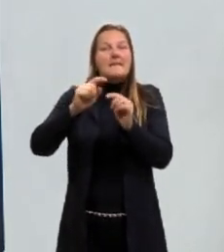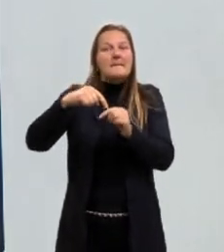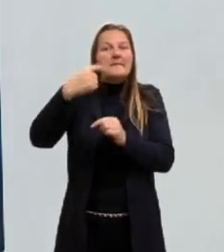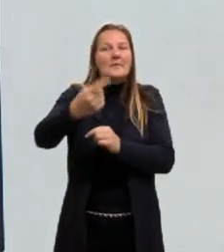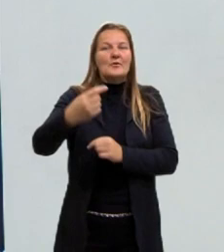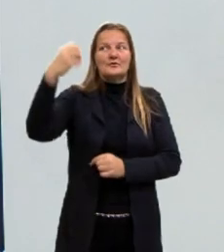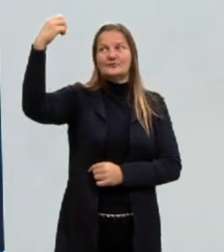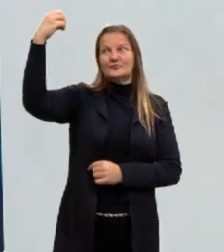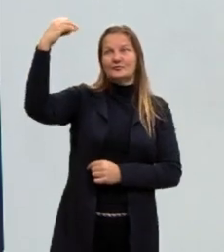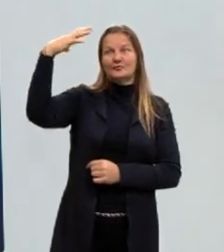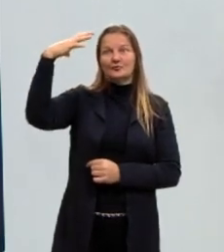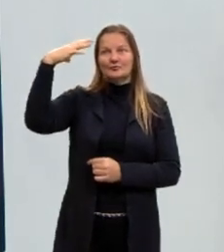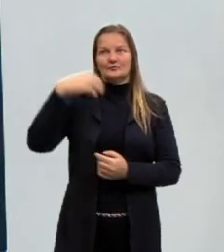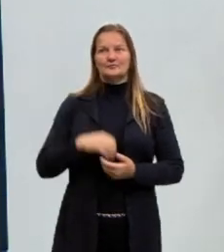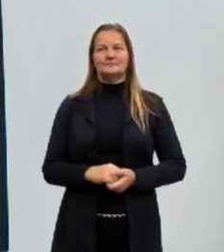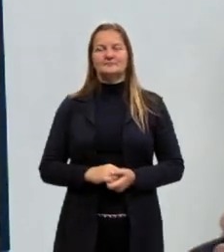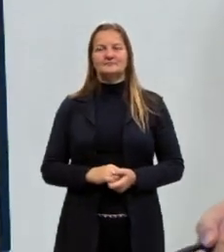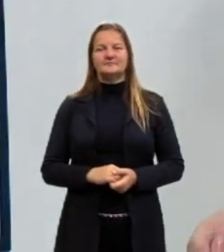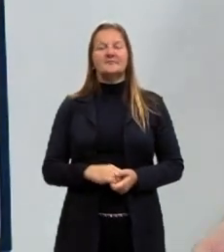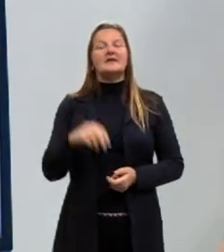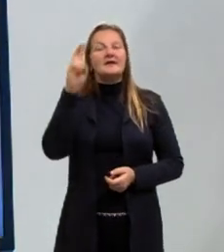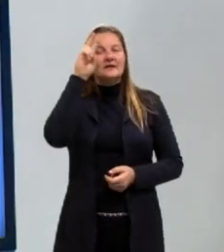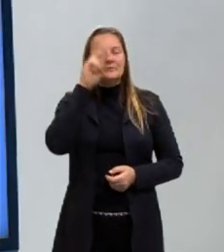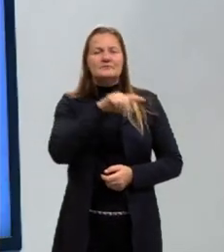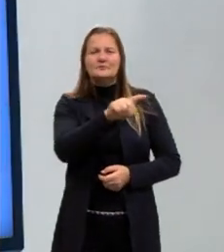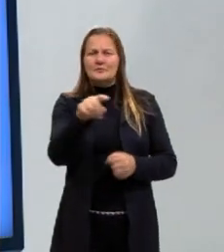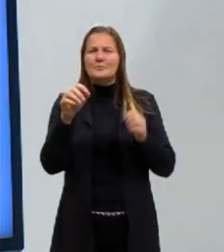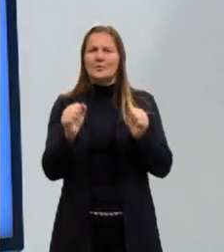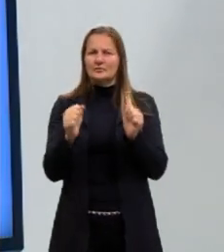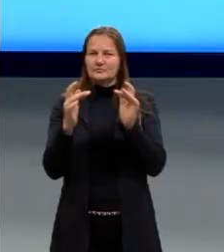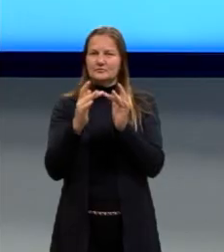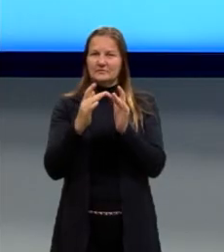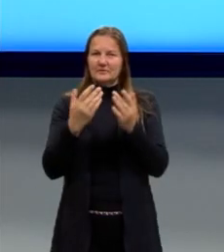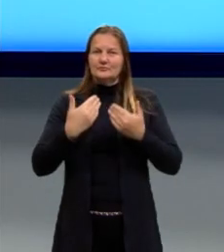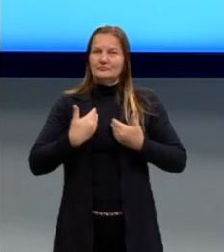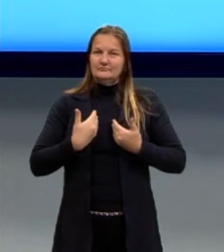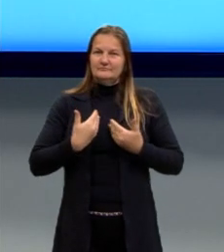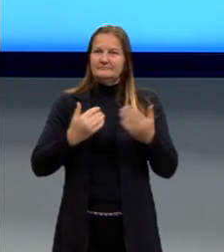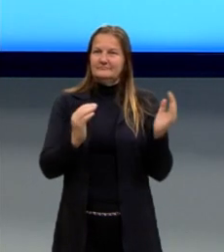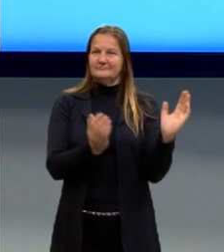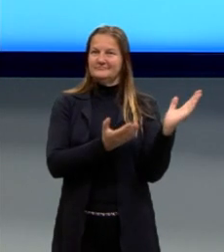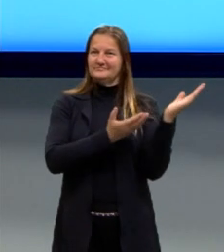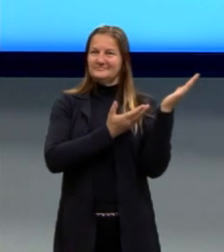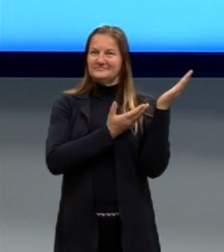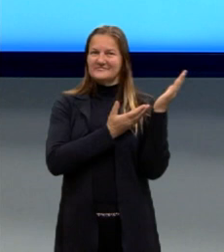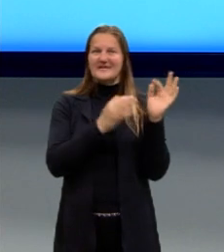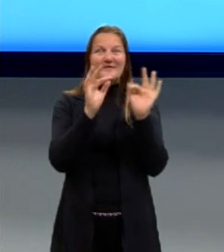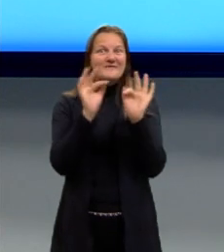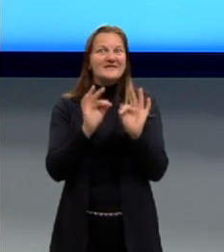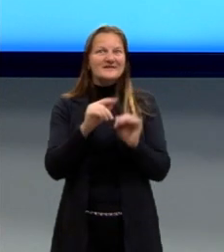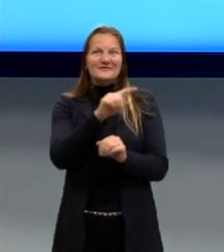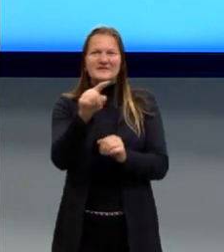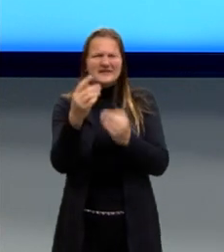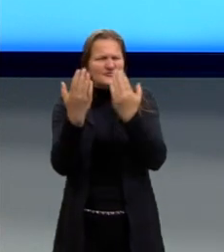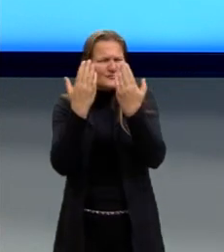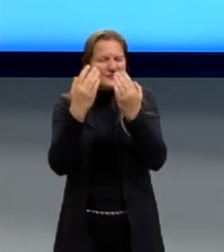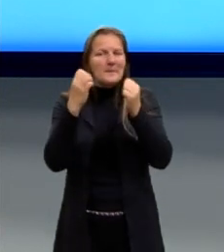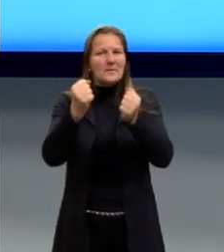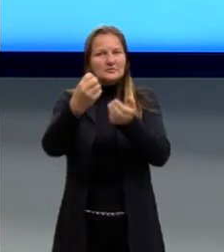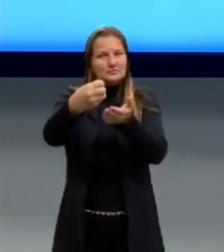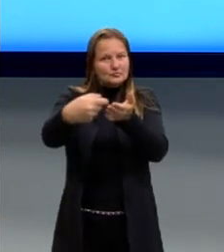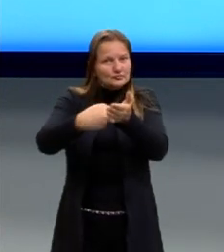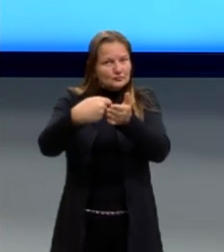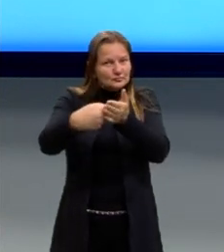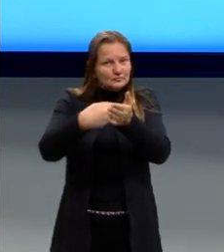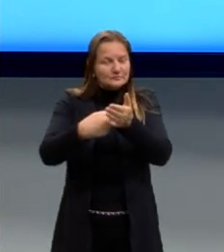também a luz. Lembrando que vocês podem sempre entrar em contato comigo, vou ficar muito feliz de receber alguma dúvida, de